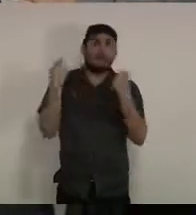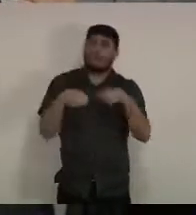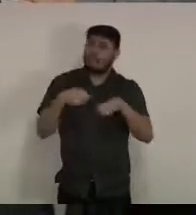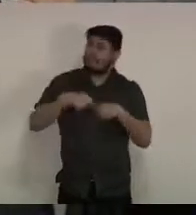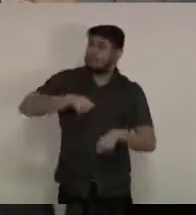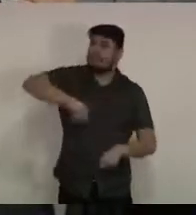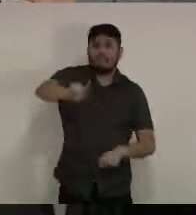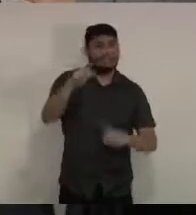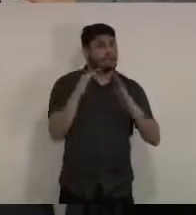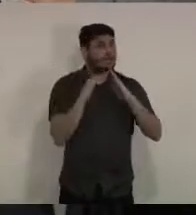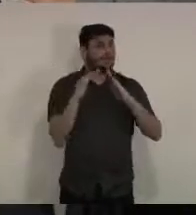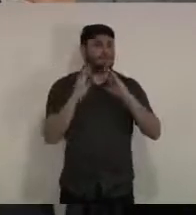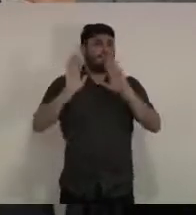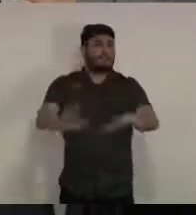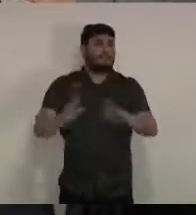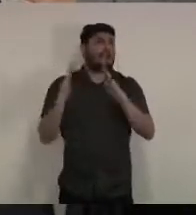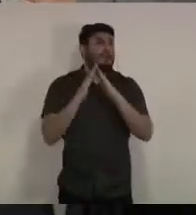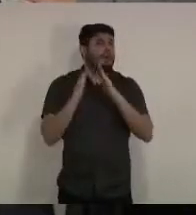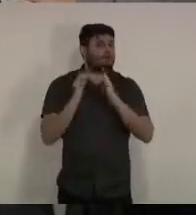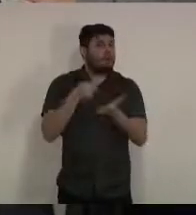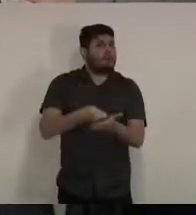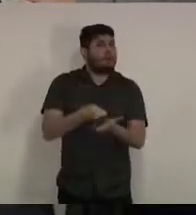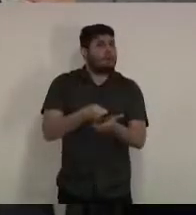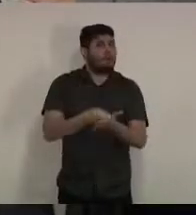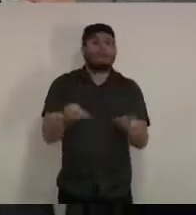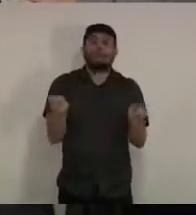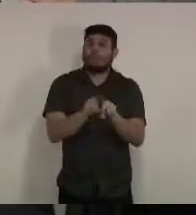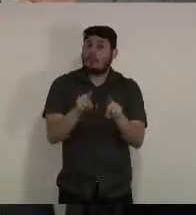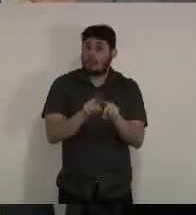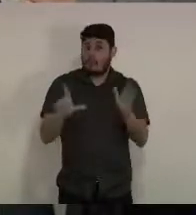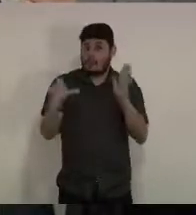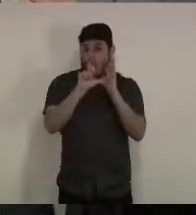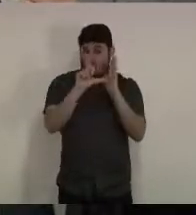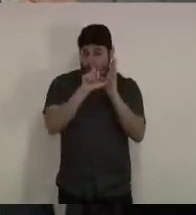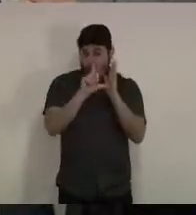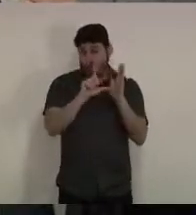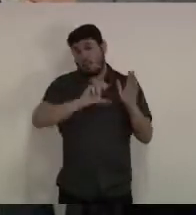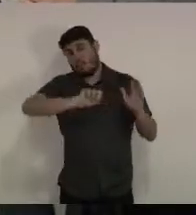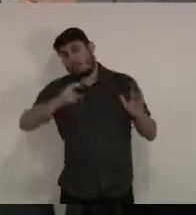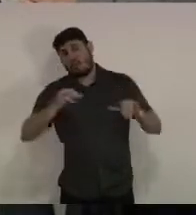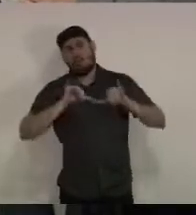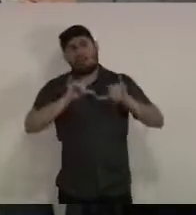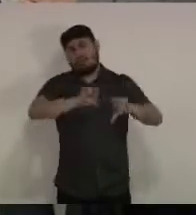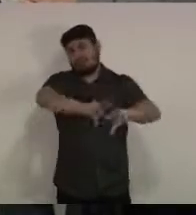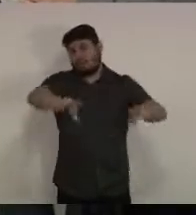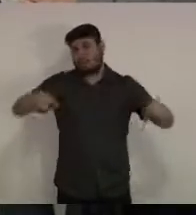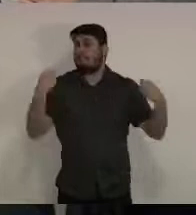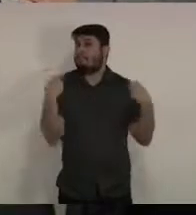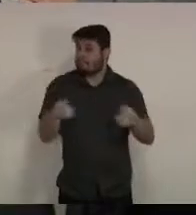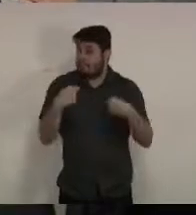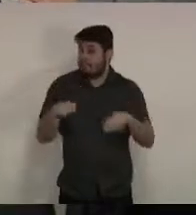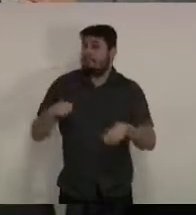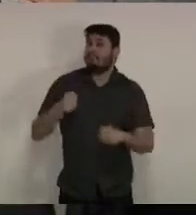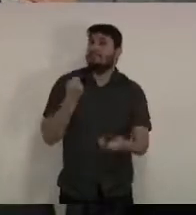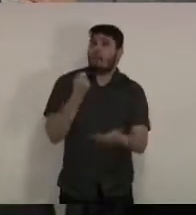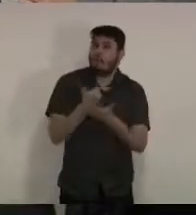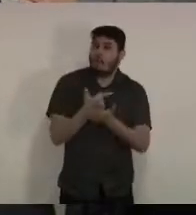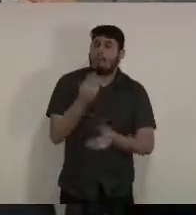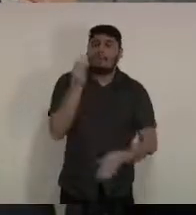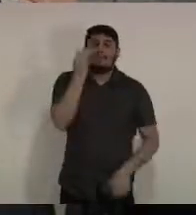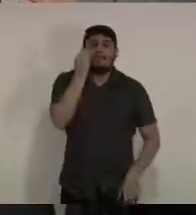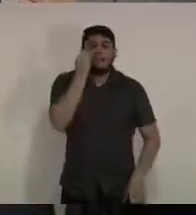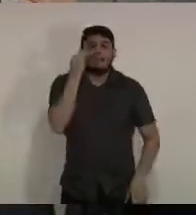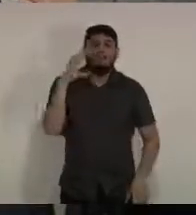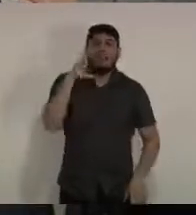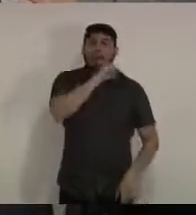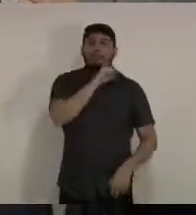colocamos no decreto que o estabelecimento privado deverá adquirir um teste rápido para poder testar esse seu funcionário